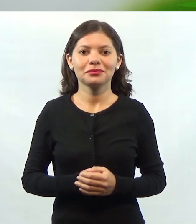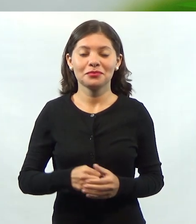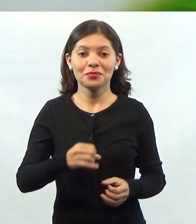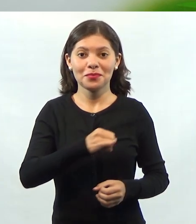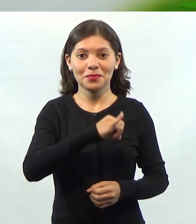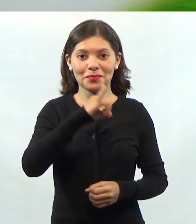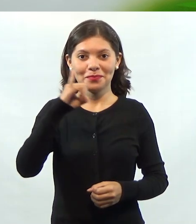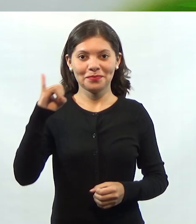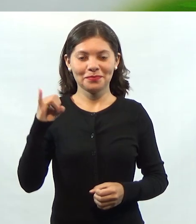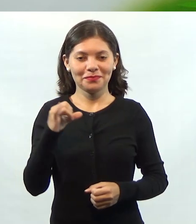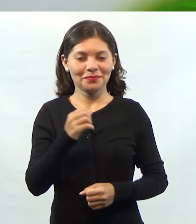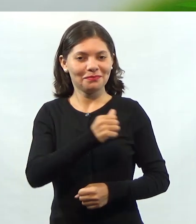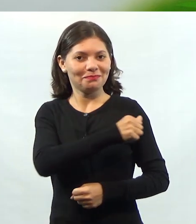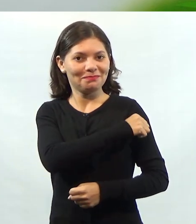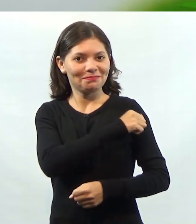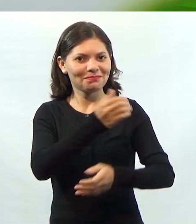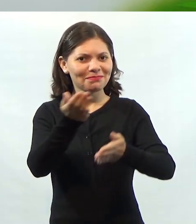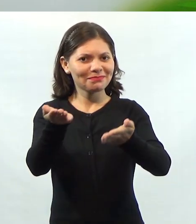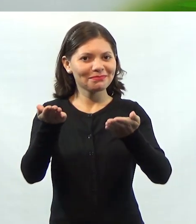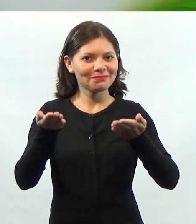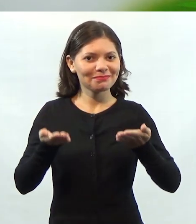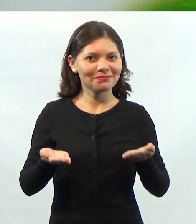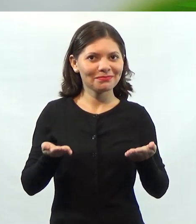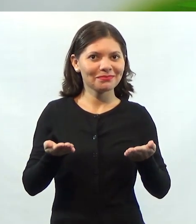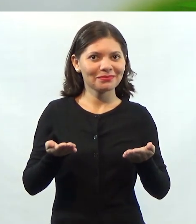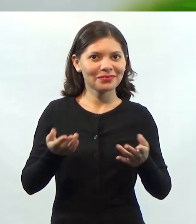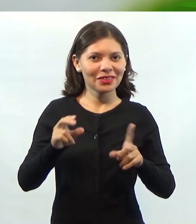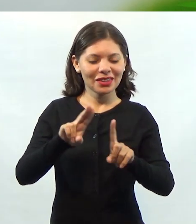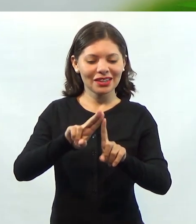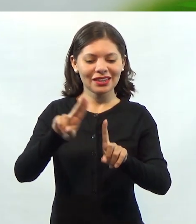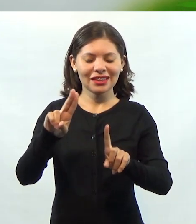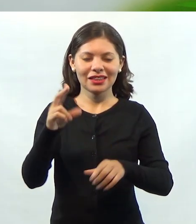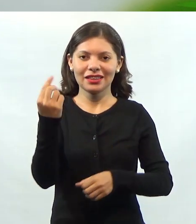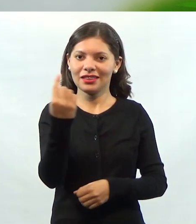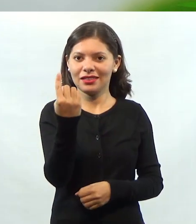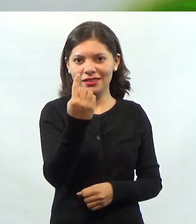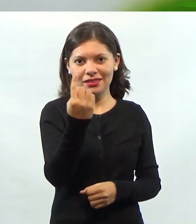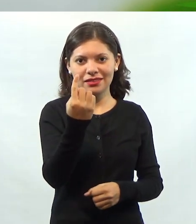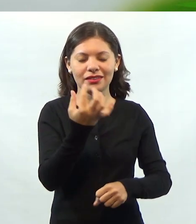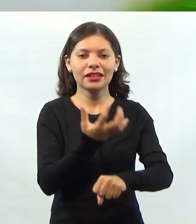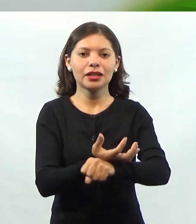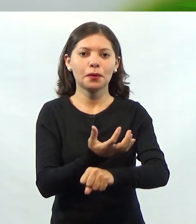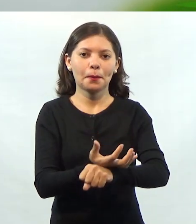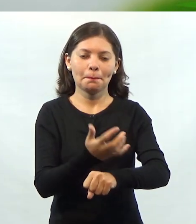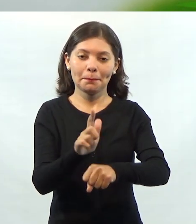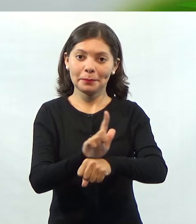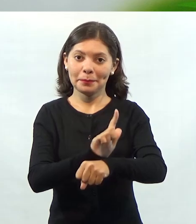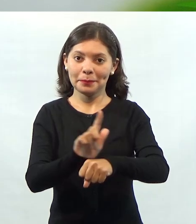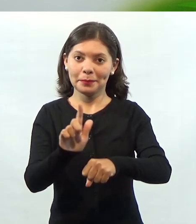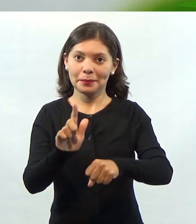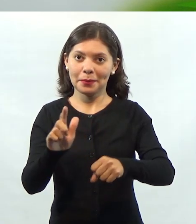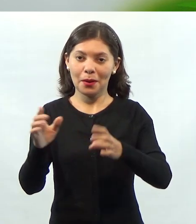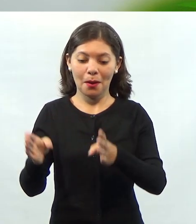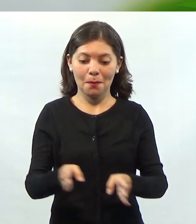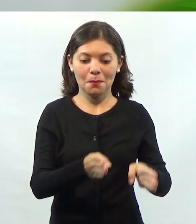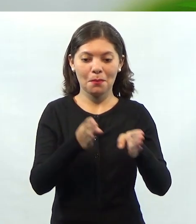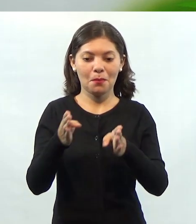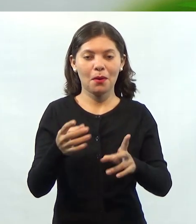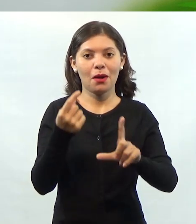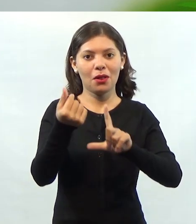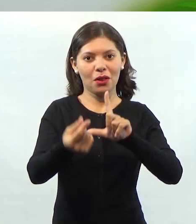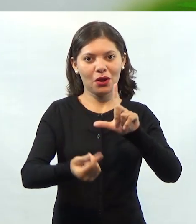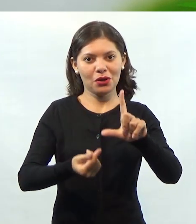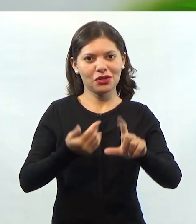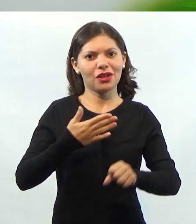Olá, alunos! Sejam bem-vindos à nossa unidade 1 da disciplina de gestão da produção e logística.